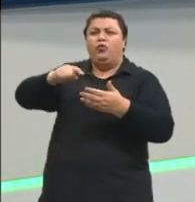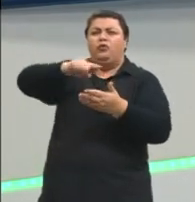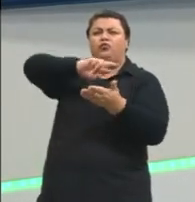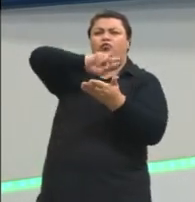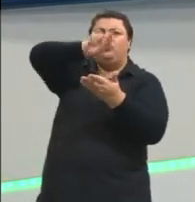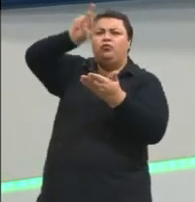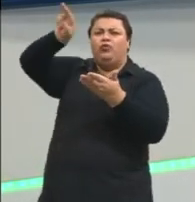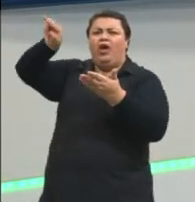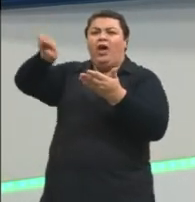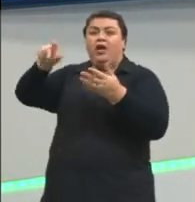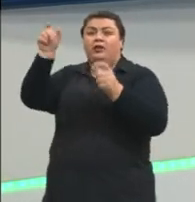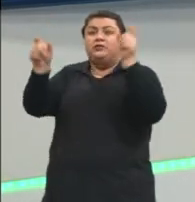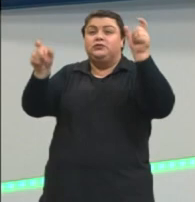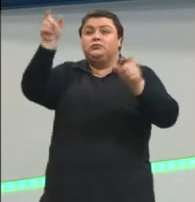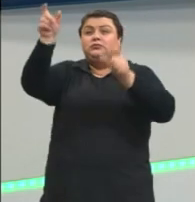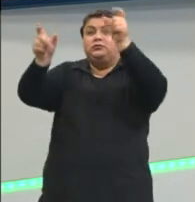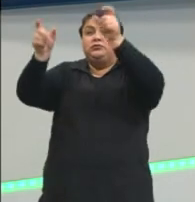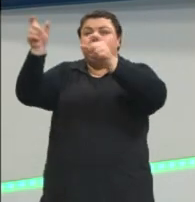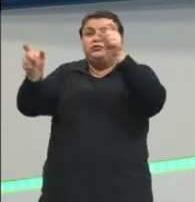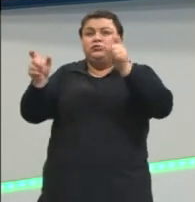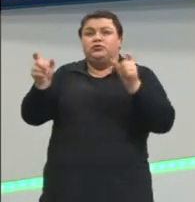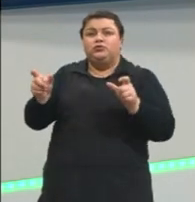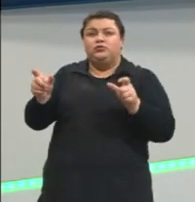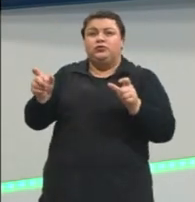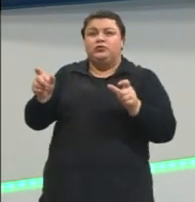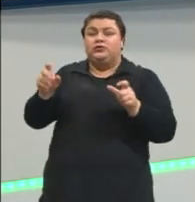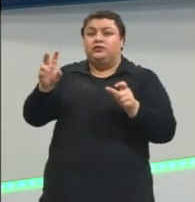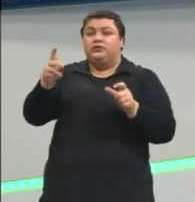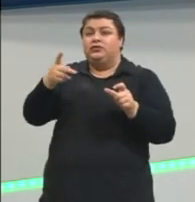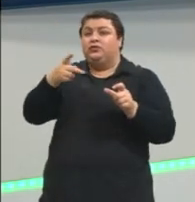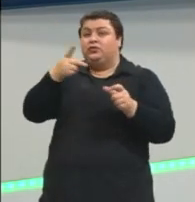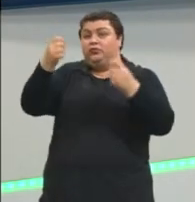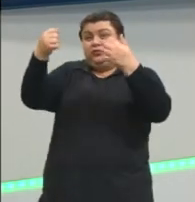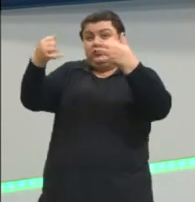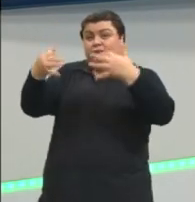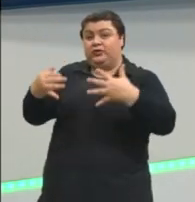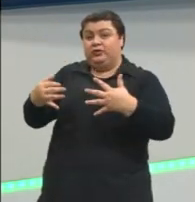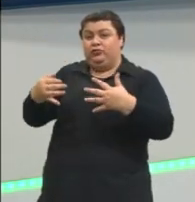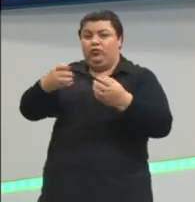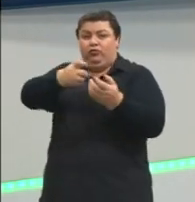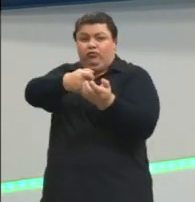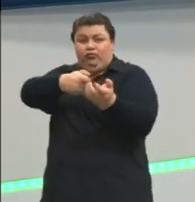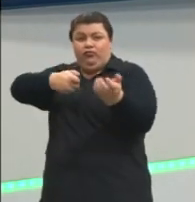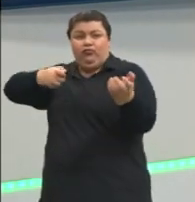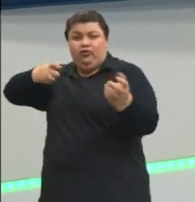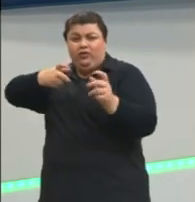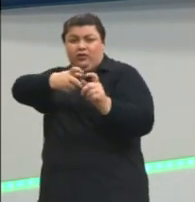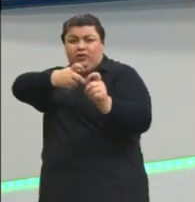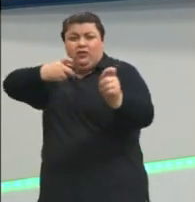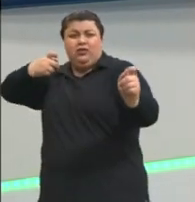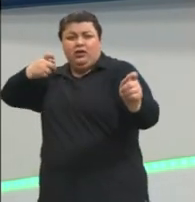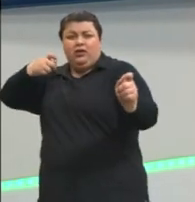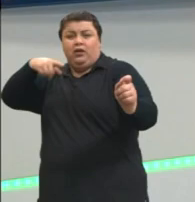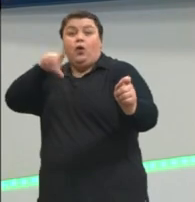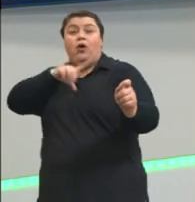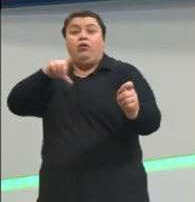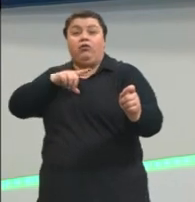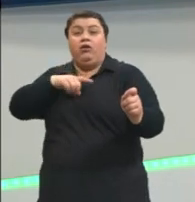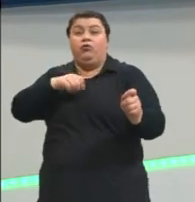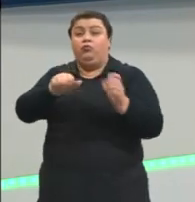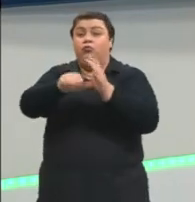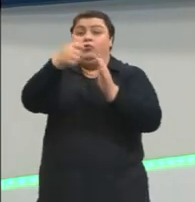pessoas. Então, provavelmente, eles estão falando de uma situação de caça. Então, aqui a gente tem esses primeiros